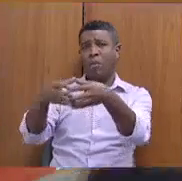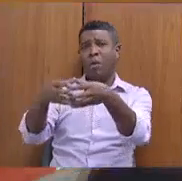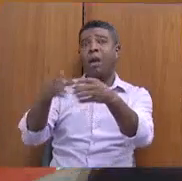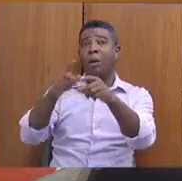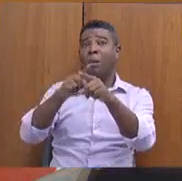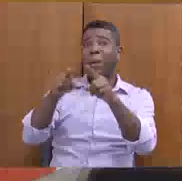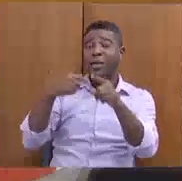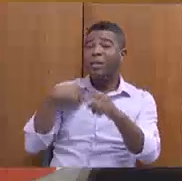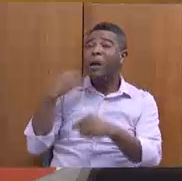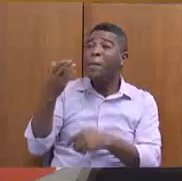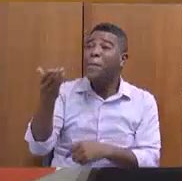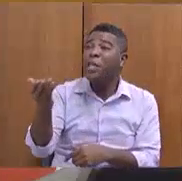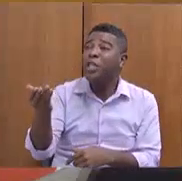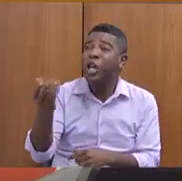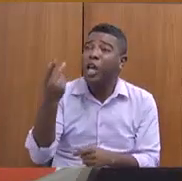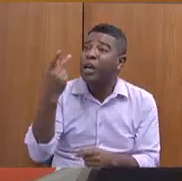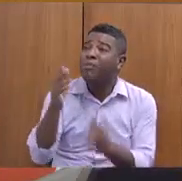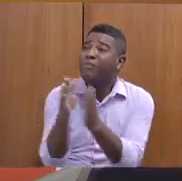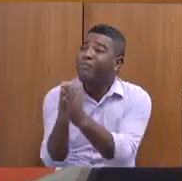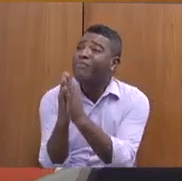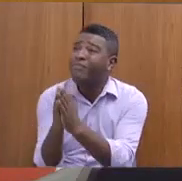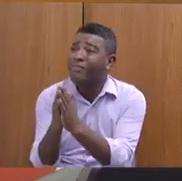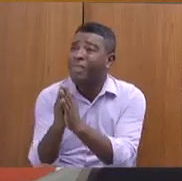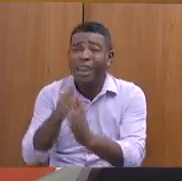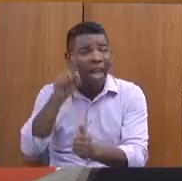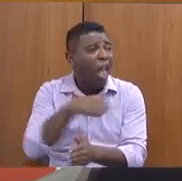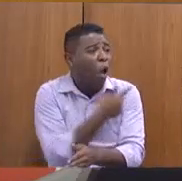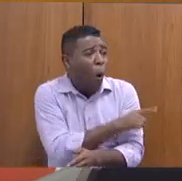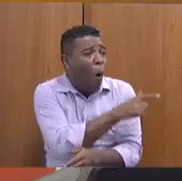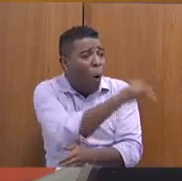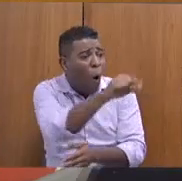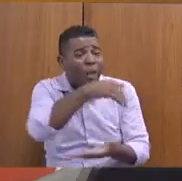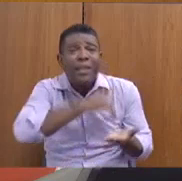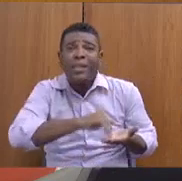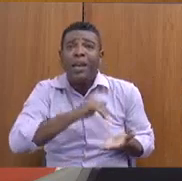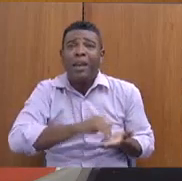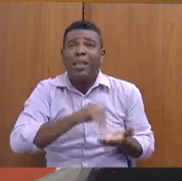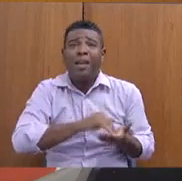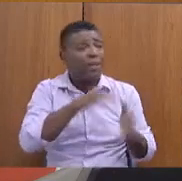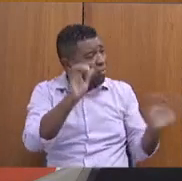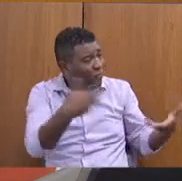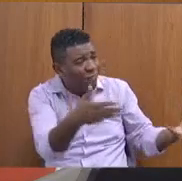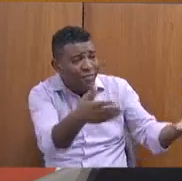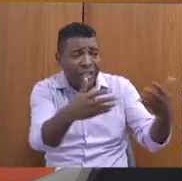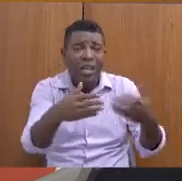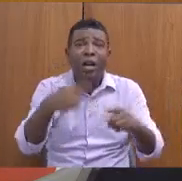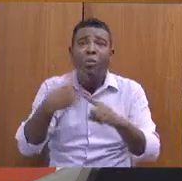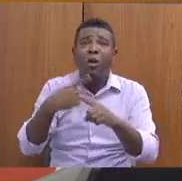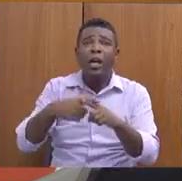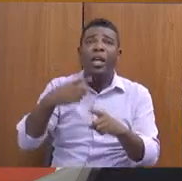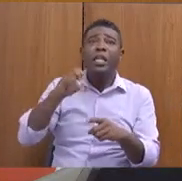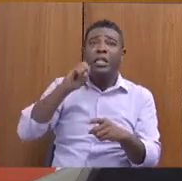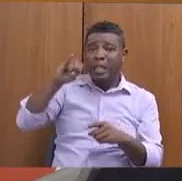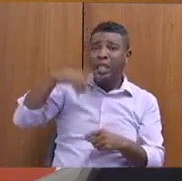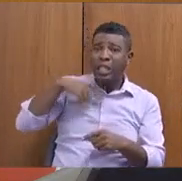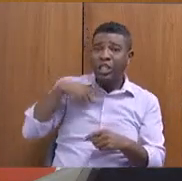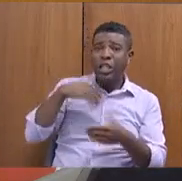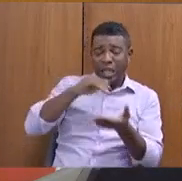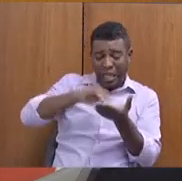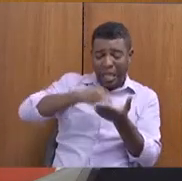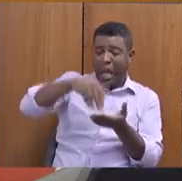compreensão de sensibilizar as demais secretarias, porque quando nós tínhamos uma secretaria do Norte e Nordeste do Estado,